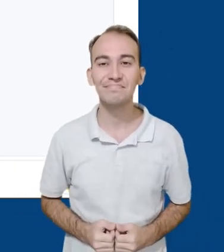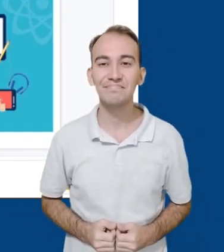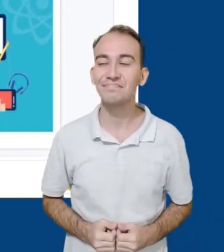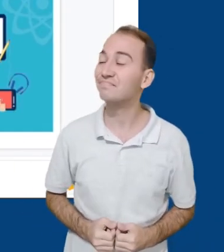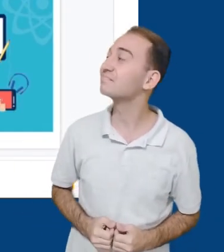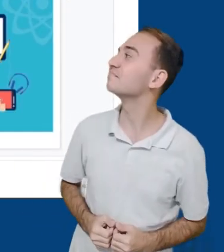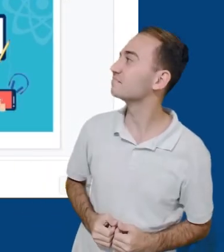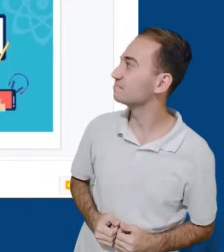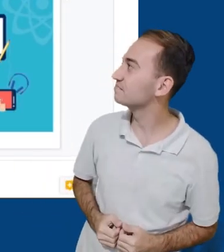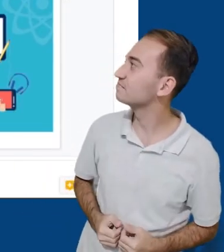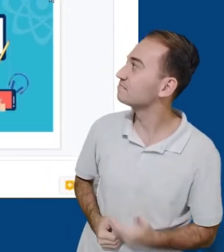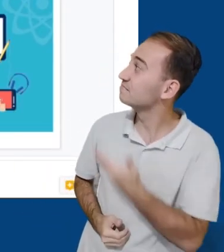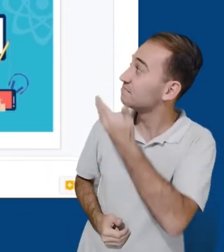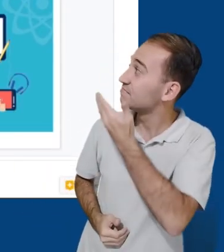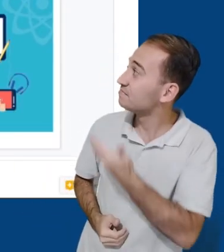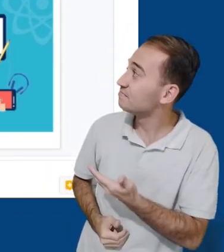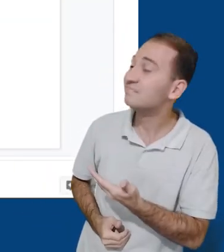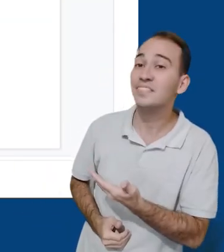dinâmica da ferramenta.